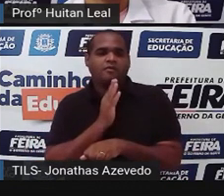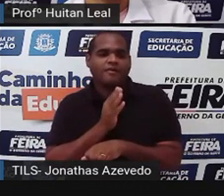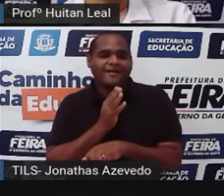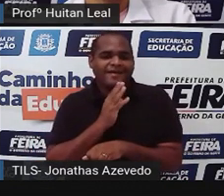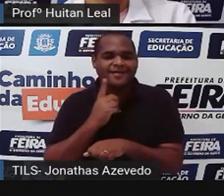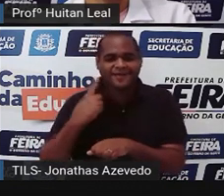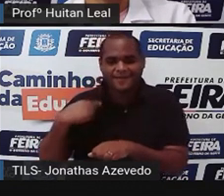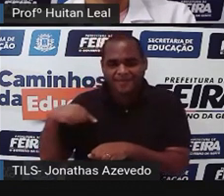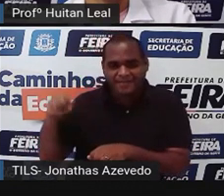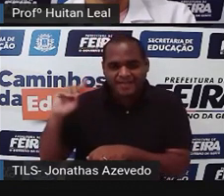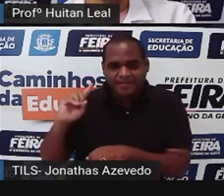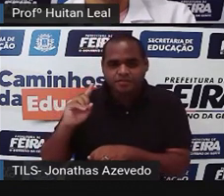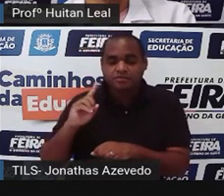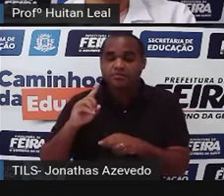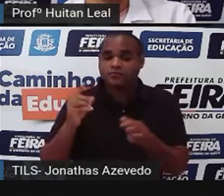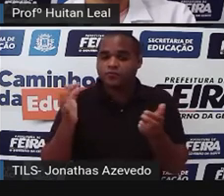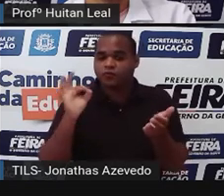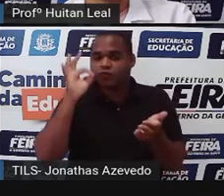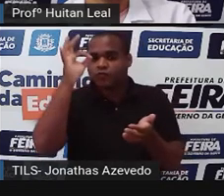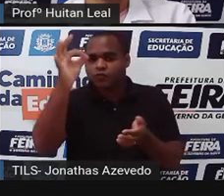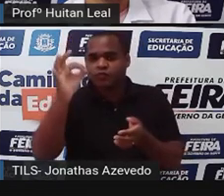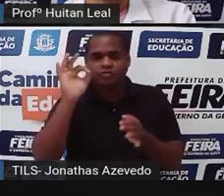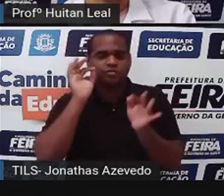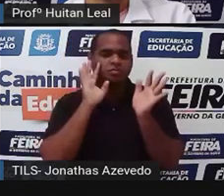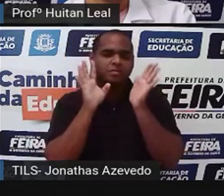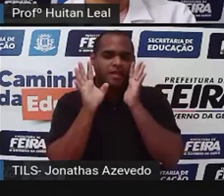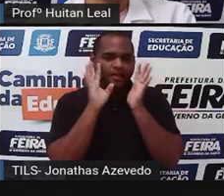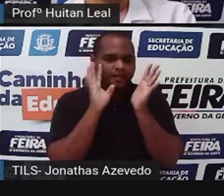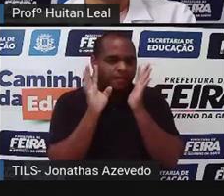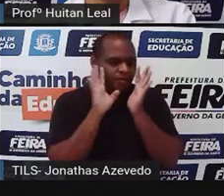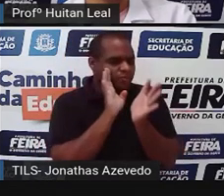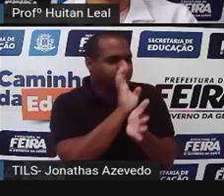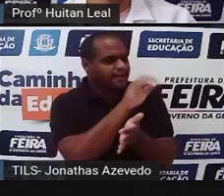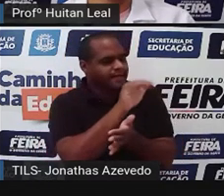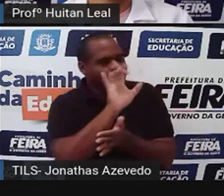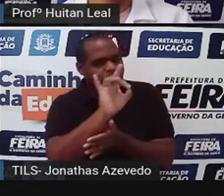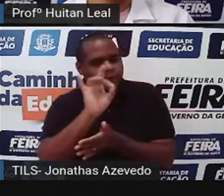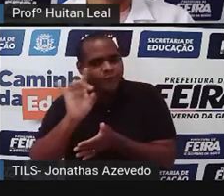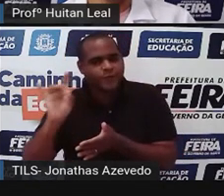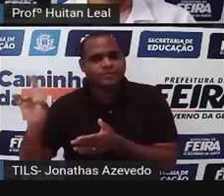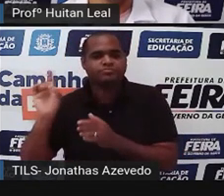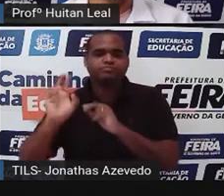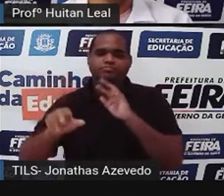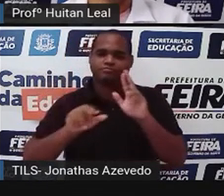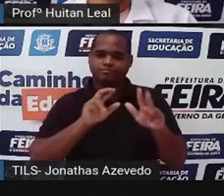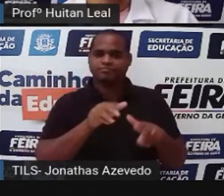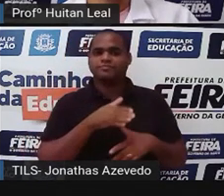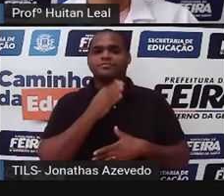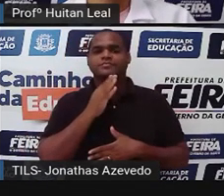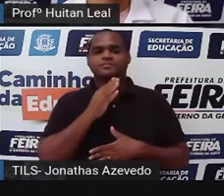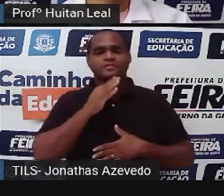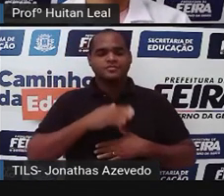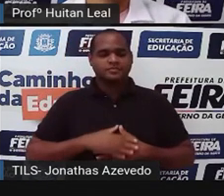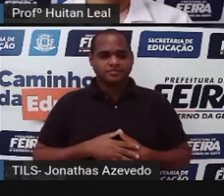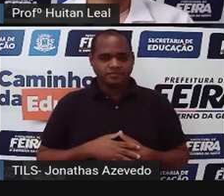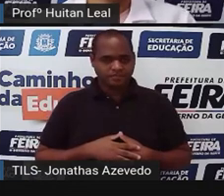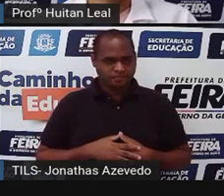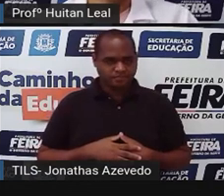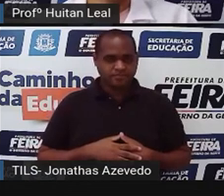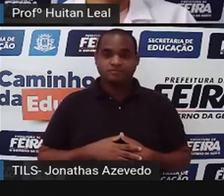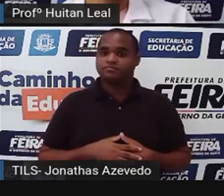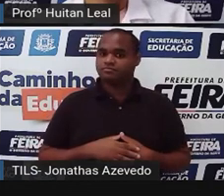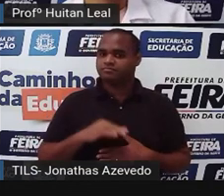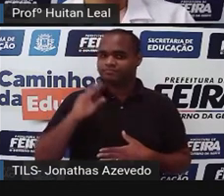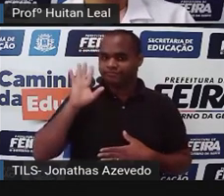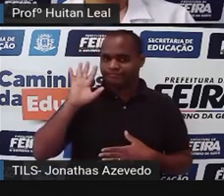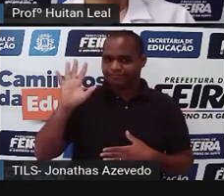é um tipo que conhece o passado, o futuro e o pensamento dos personagens. Vamos dizer assim, para a gente ter uma